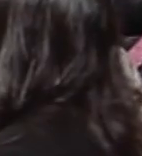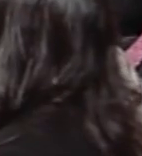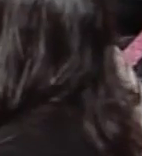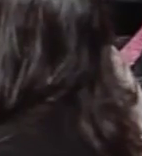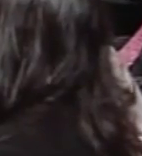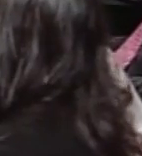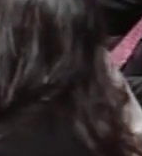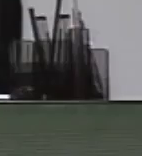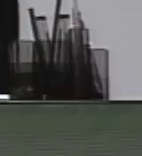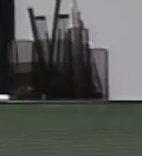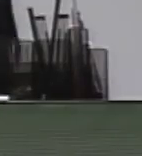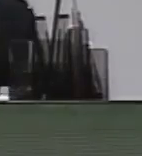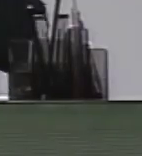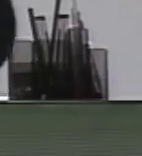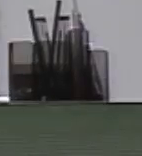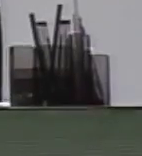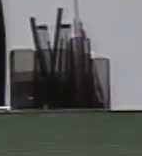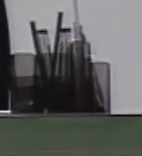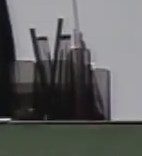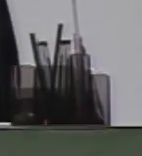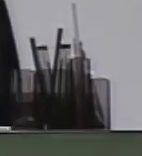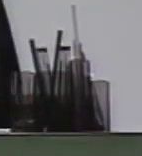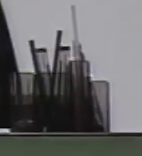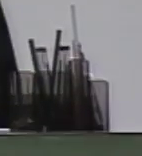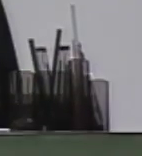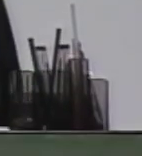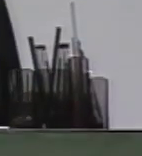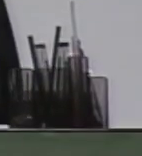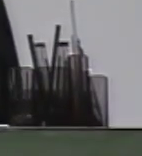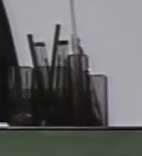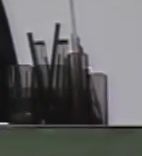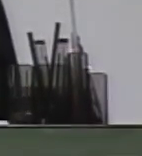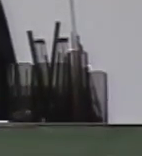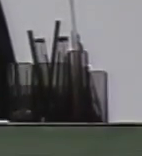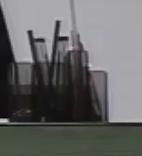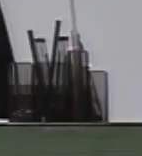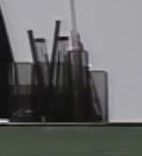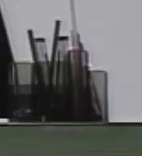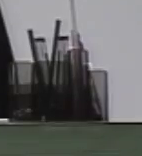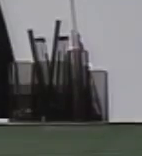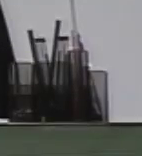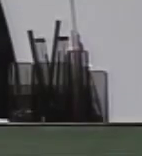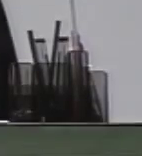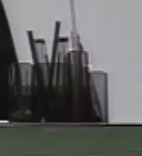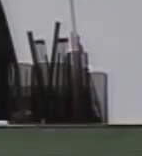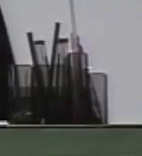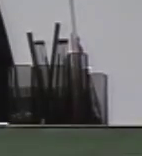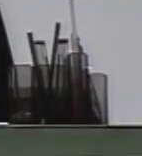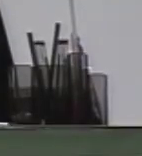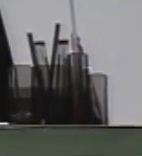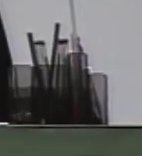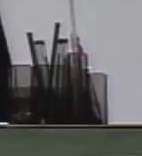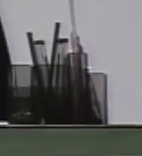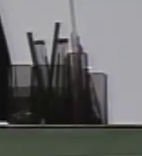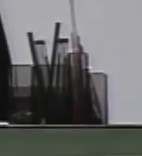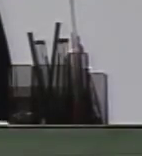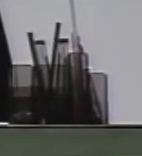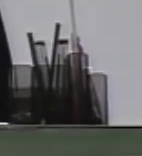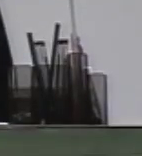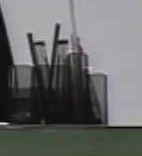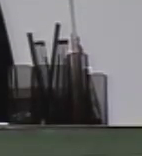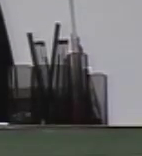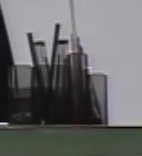Eu peço, eu peço, eu evitei aversar esse